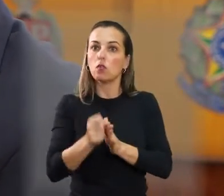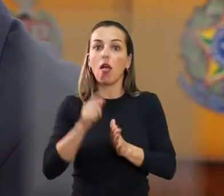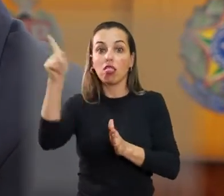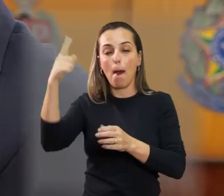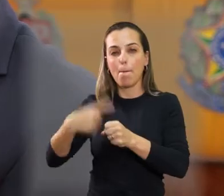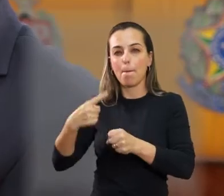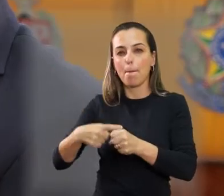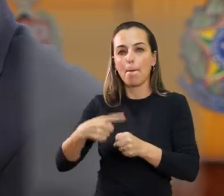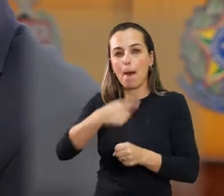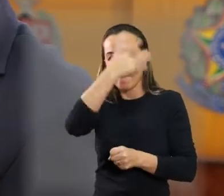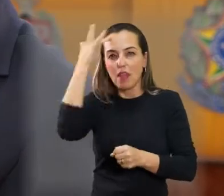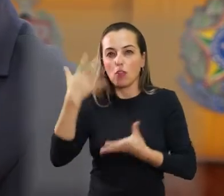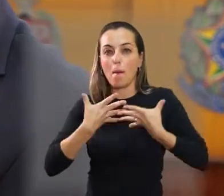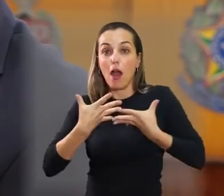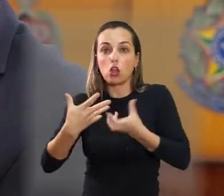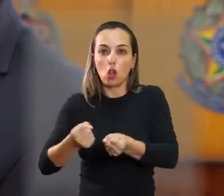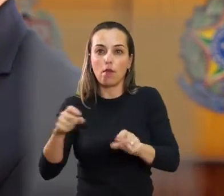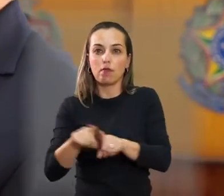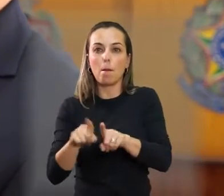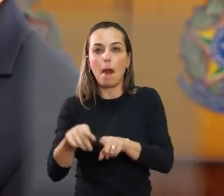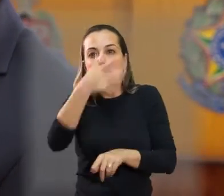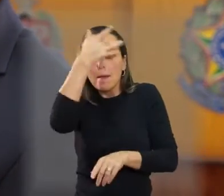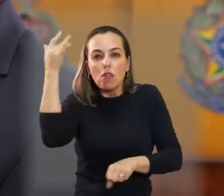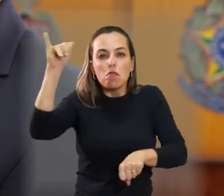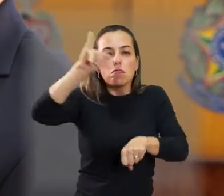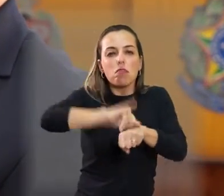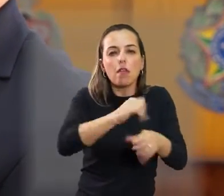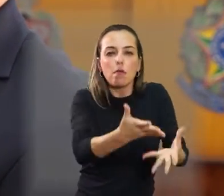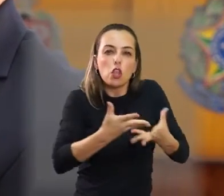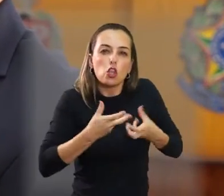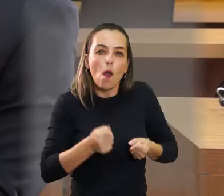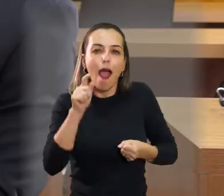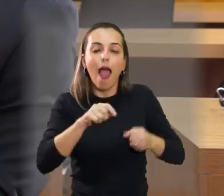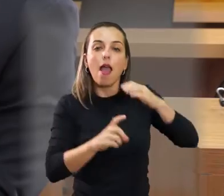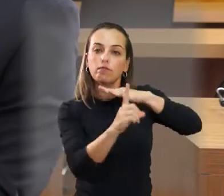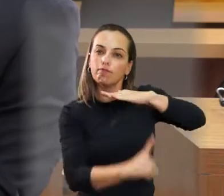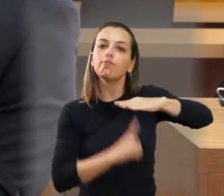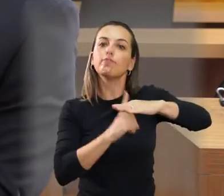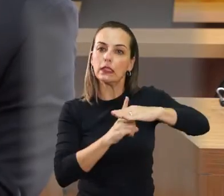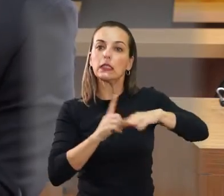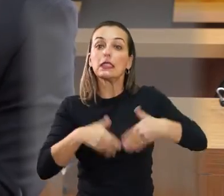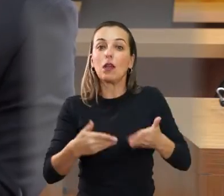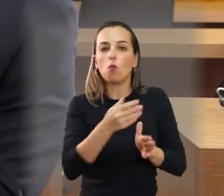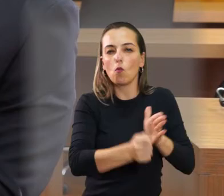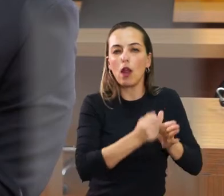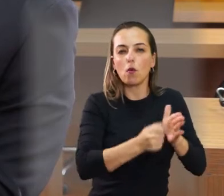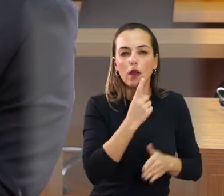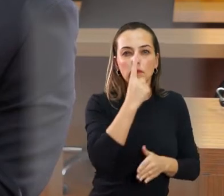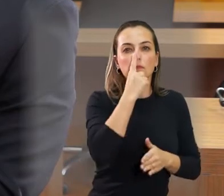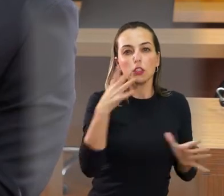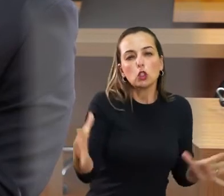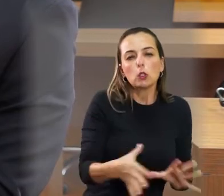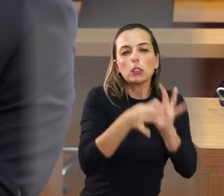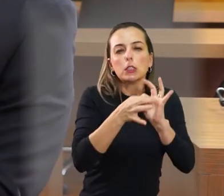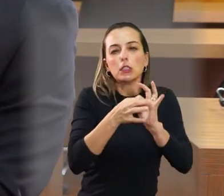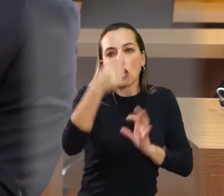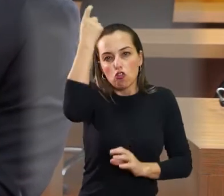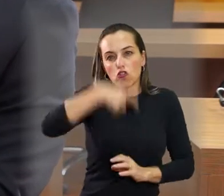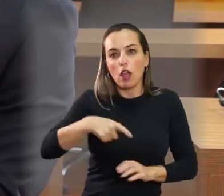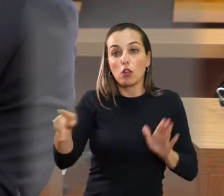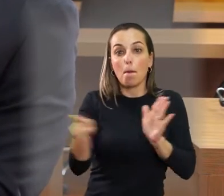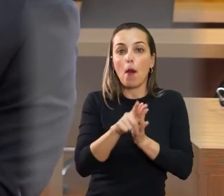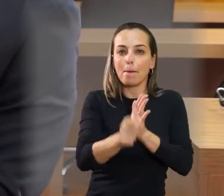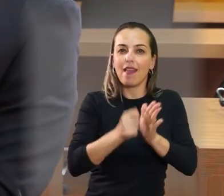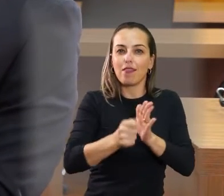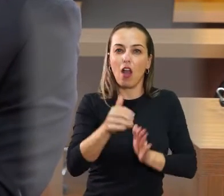meu bairro, e até pelo centro, tem uns clientes daqui também. Minha ligação é muito forte, eu sou araraquarense, sou